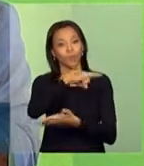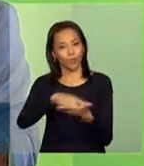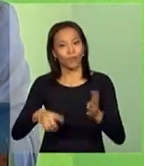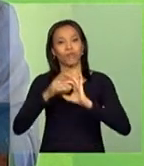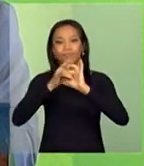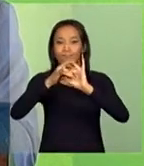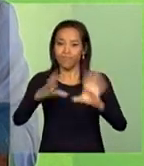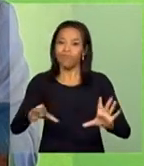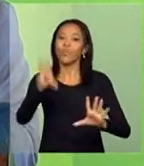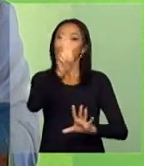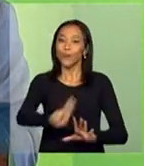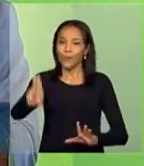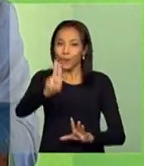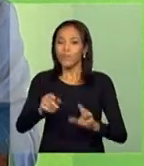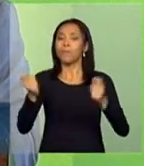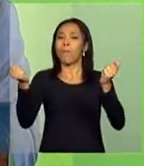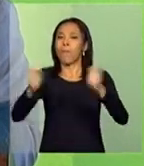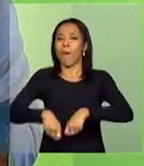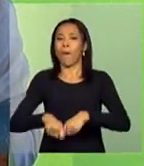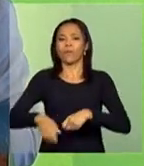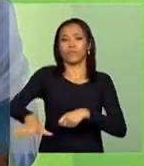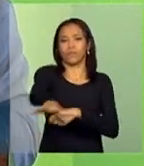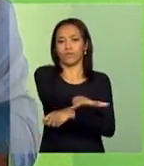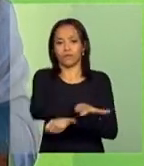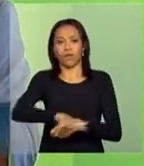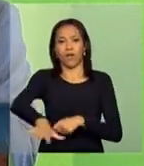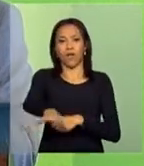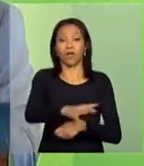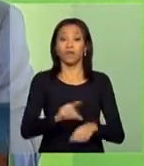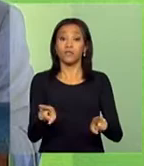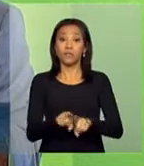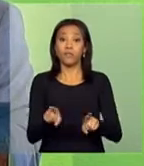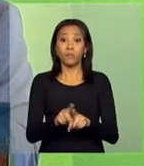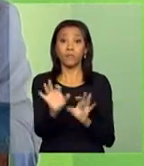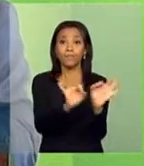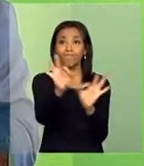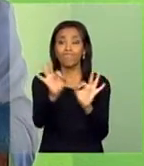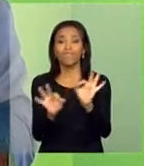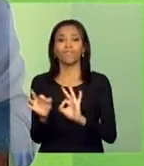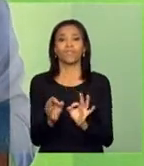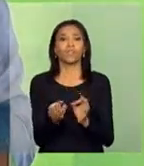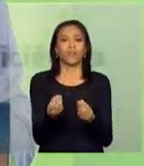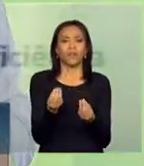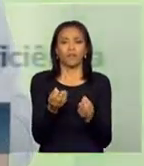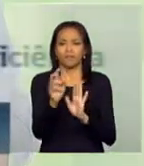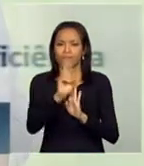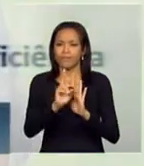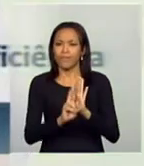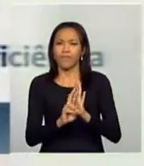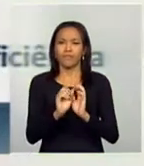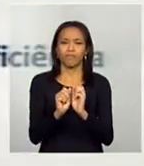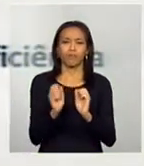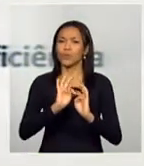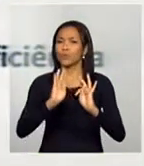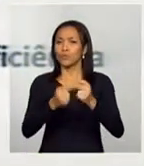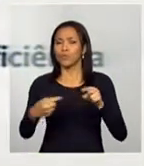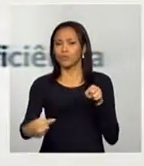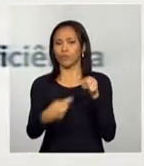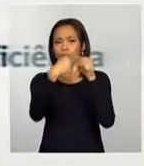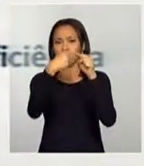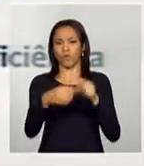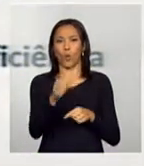uso e fruição da área e o memorial descritivo das instalações, conforme descritos no Decreto